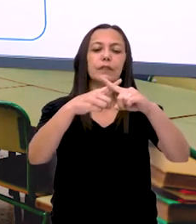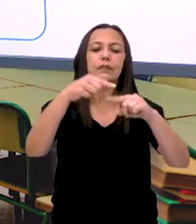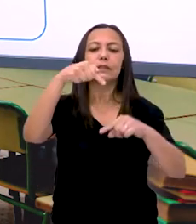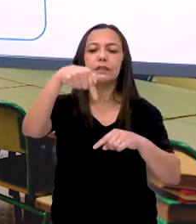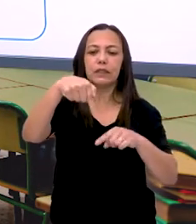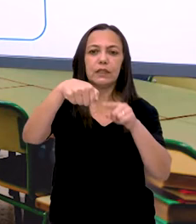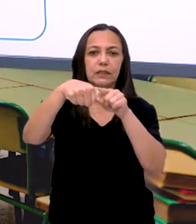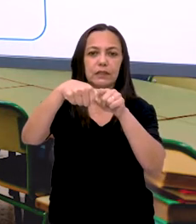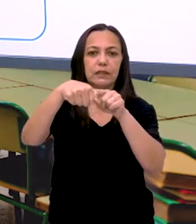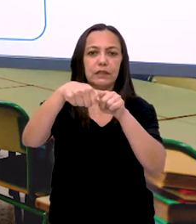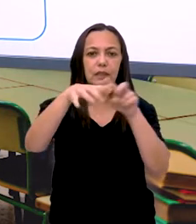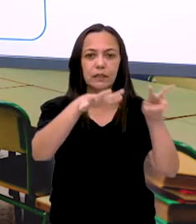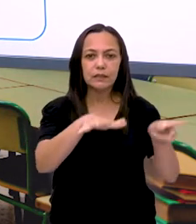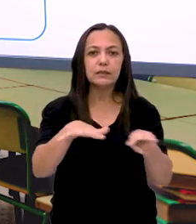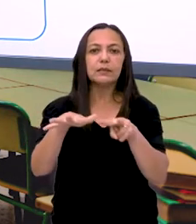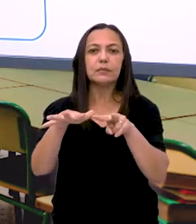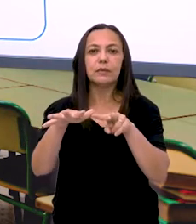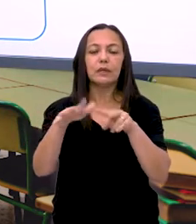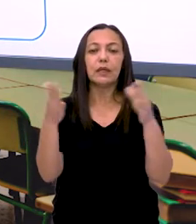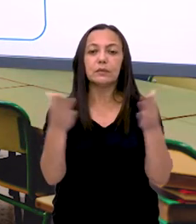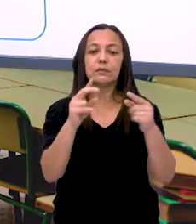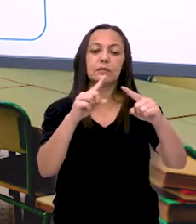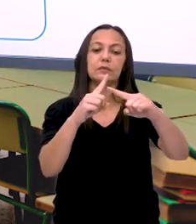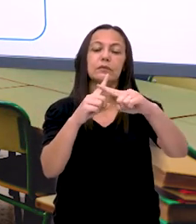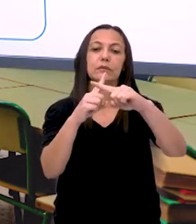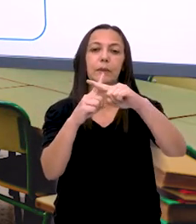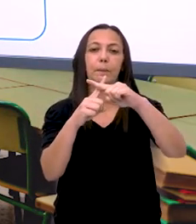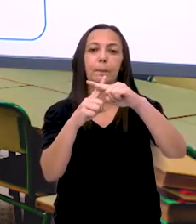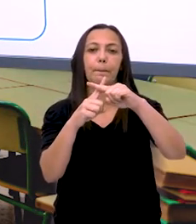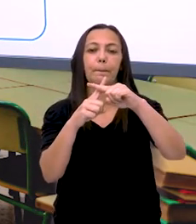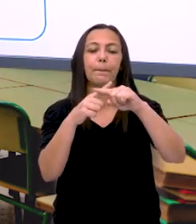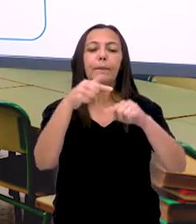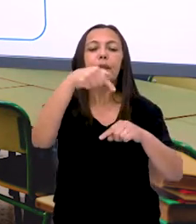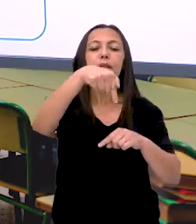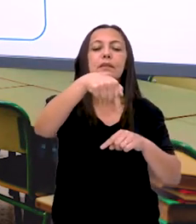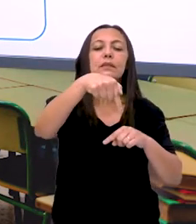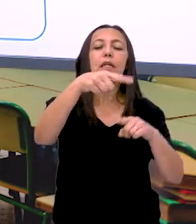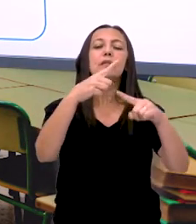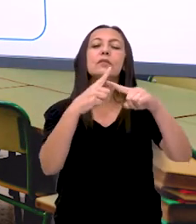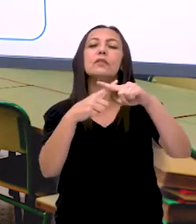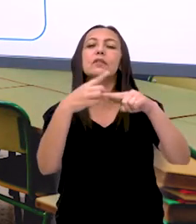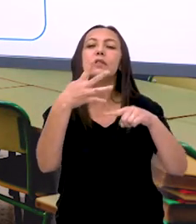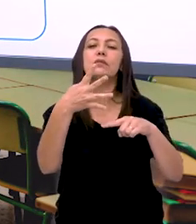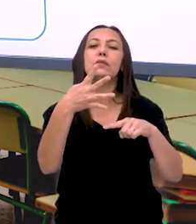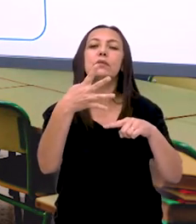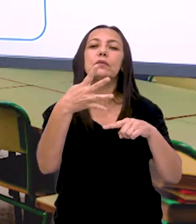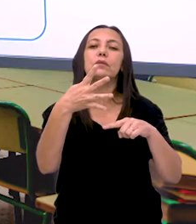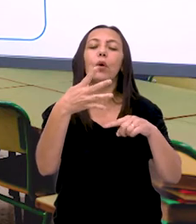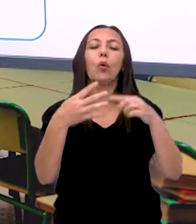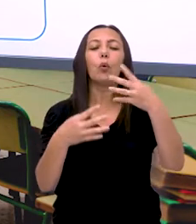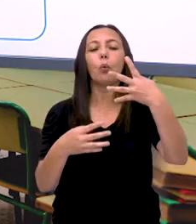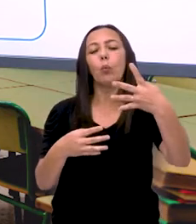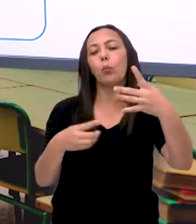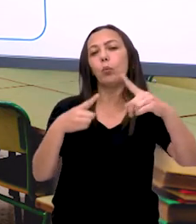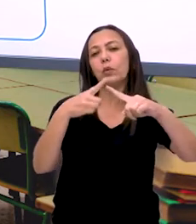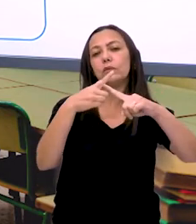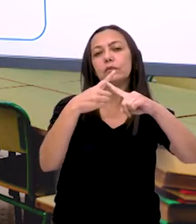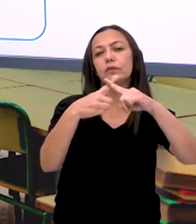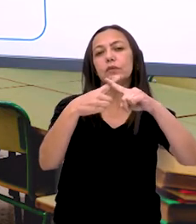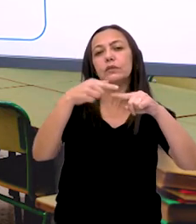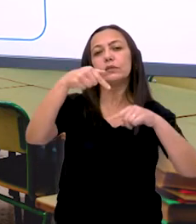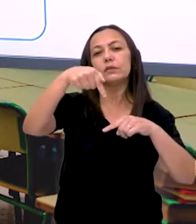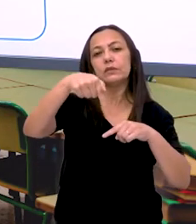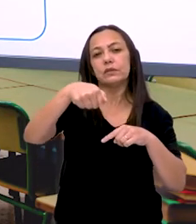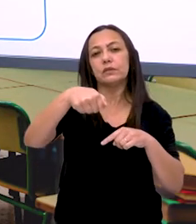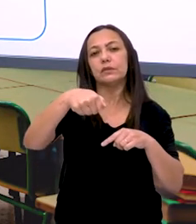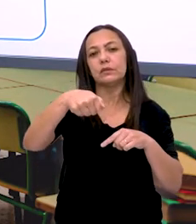Quantidade de dia já semana. E vamos multiplicar. Sete vezes quatro. Quatro vezes sete. Que nós vimos